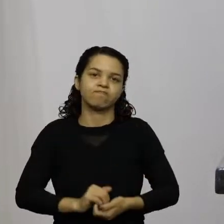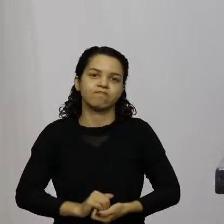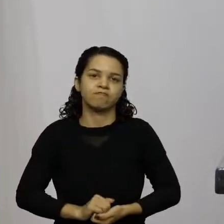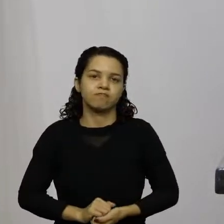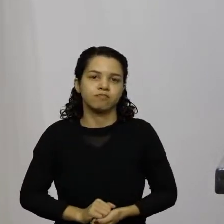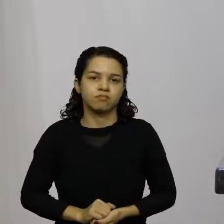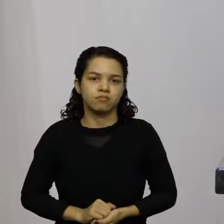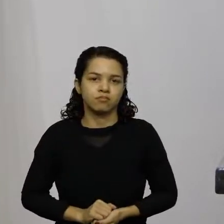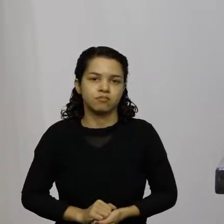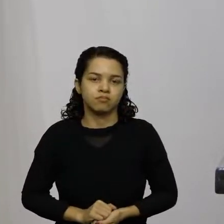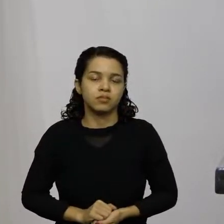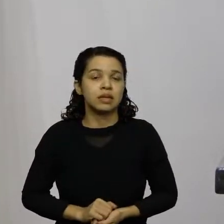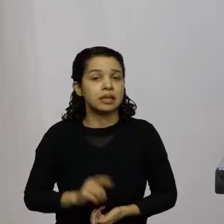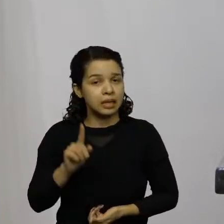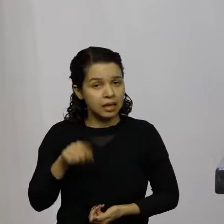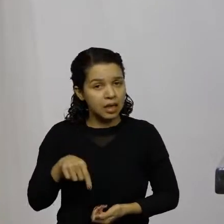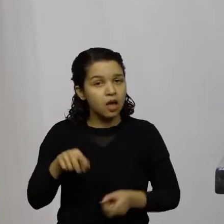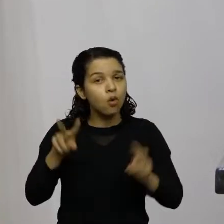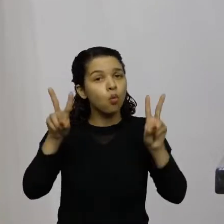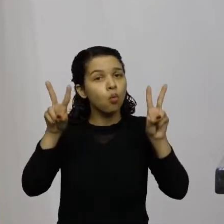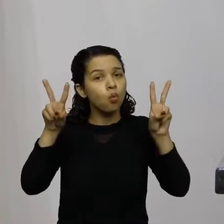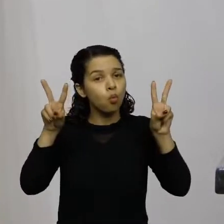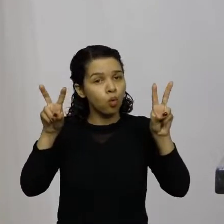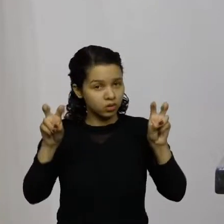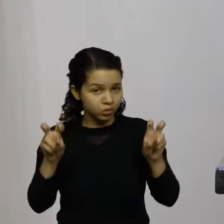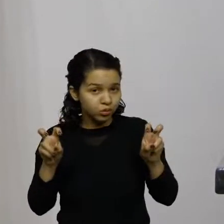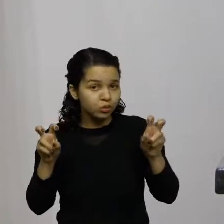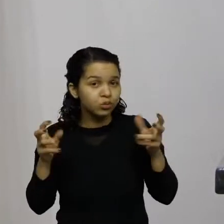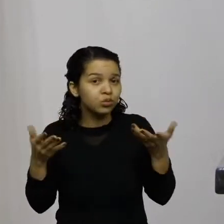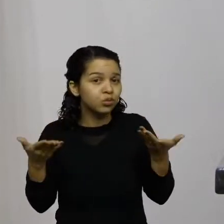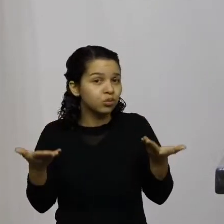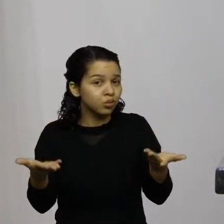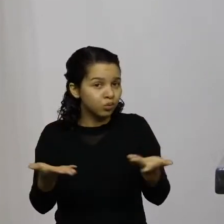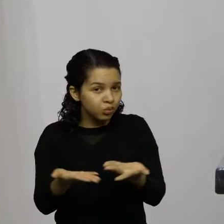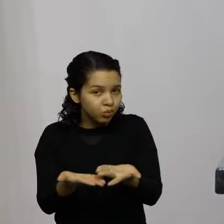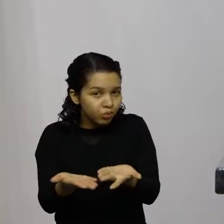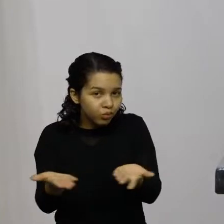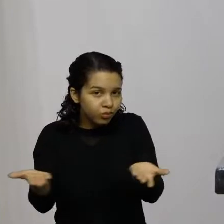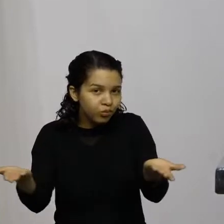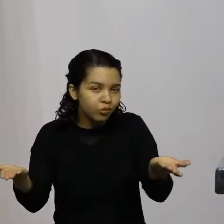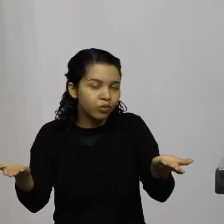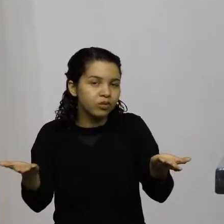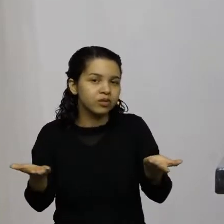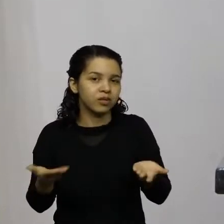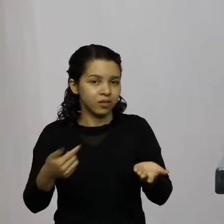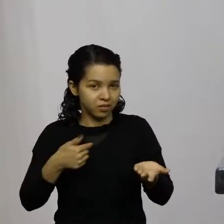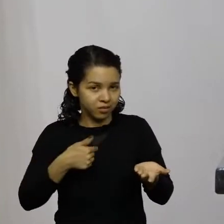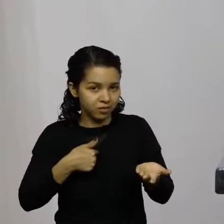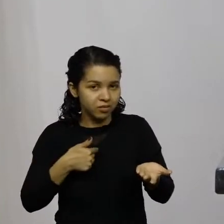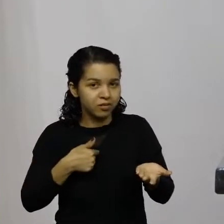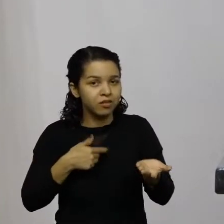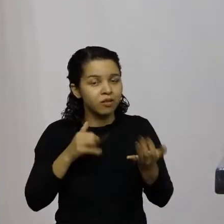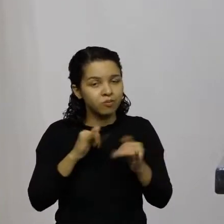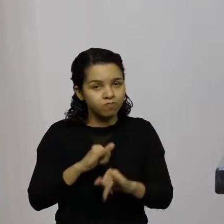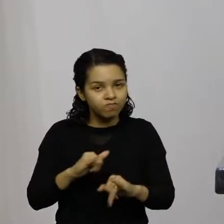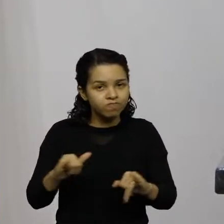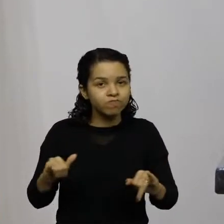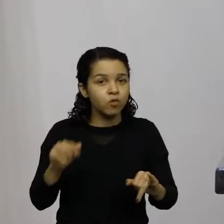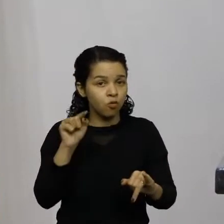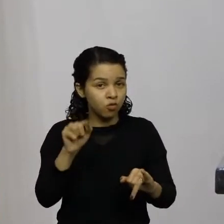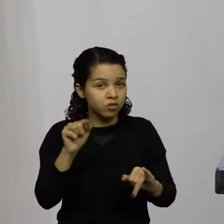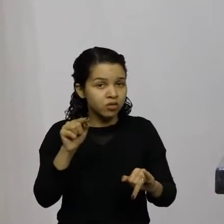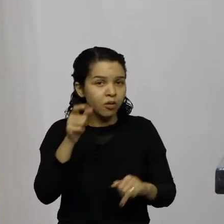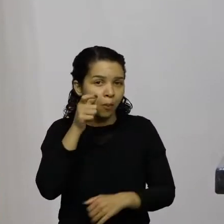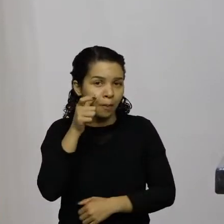Esse é um assunto que eu trago para que você que acompanha nós aqui ligue